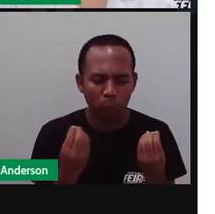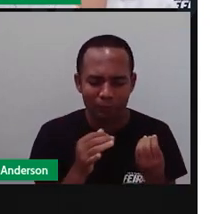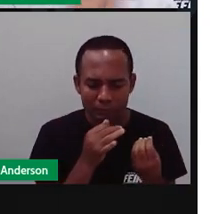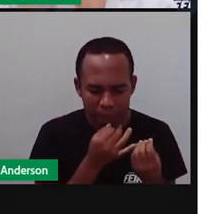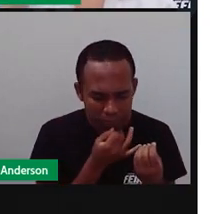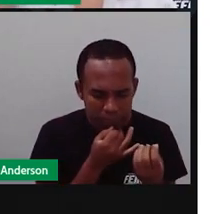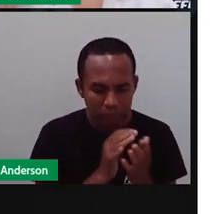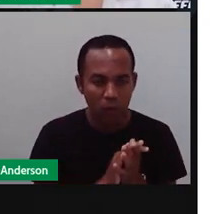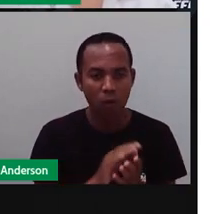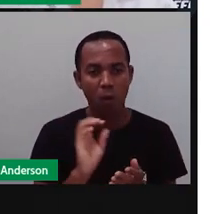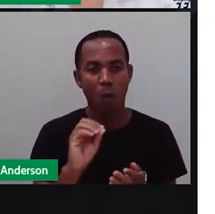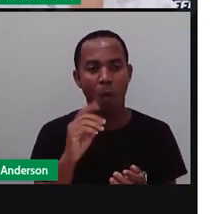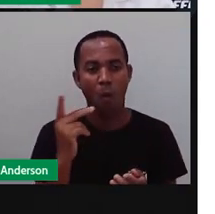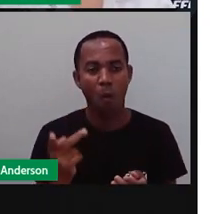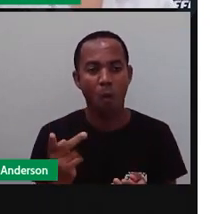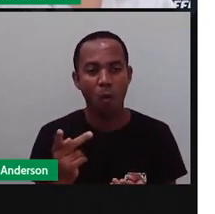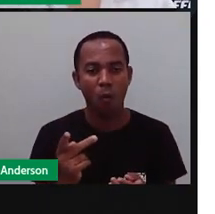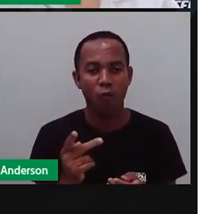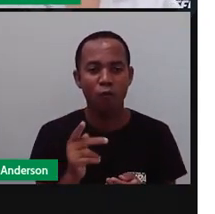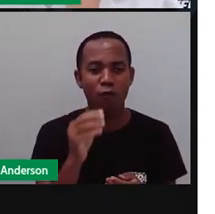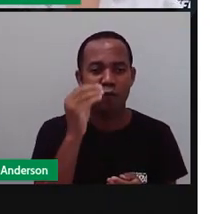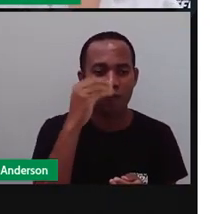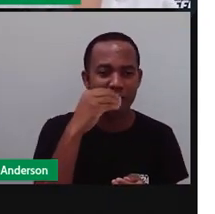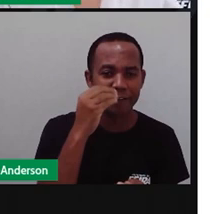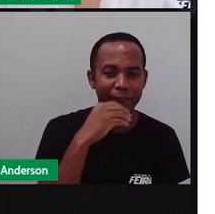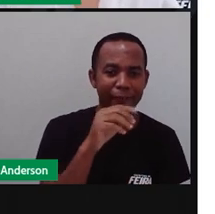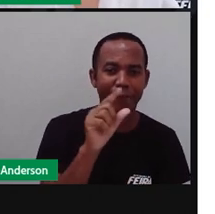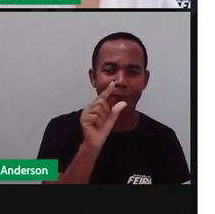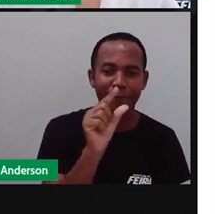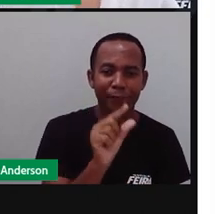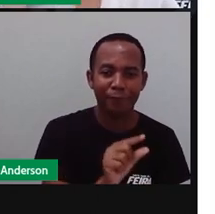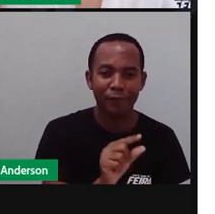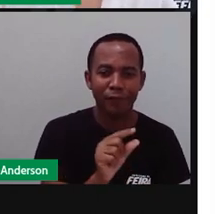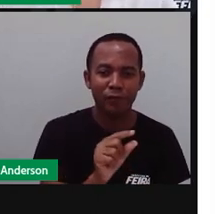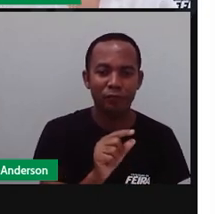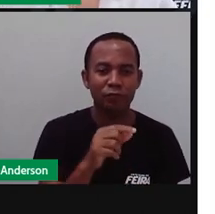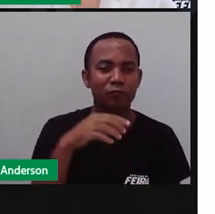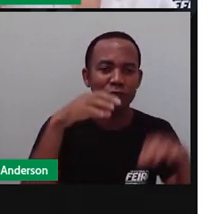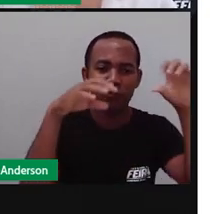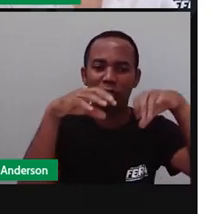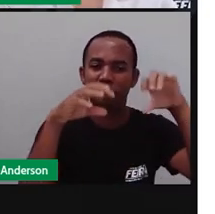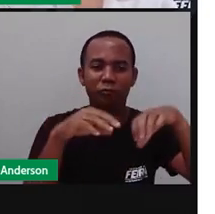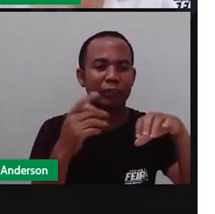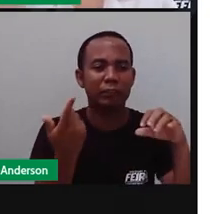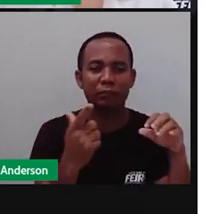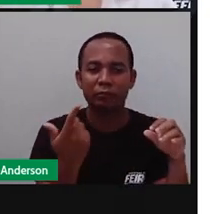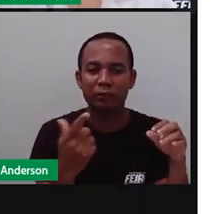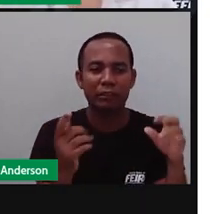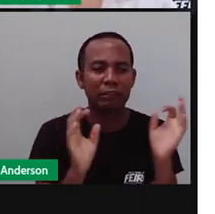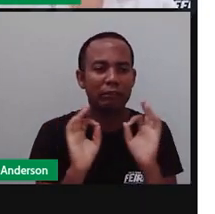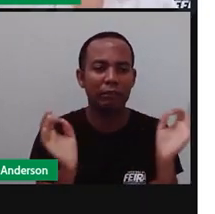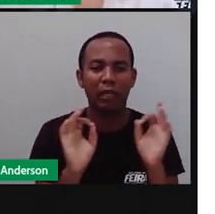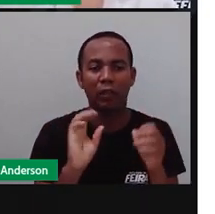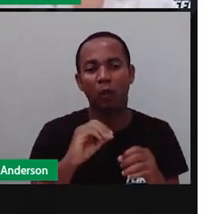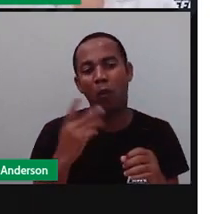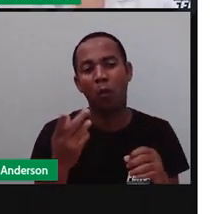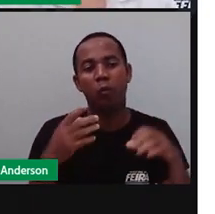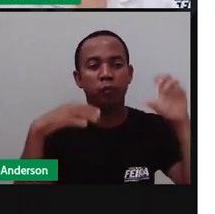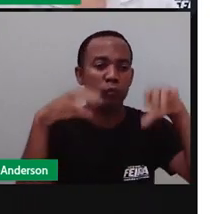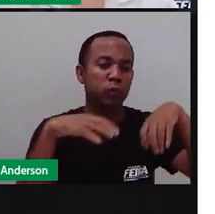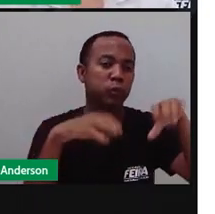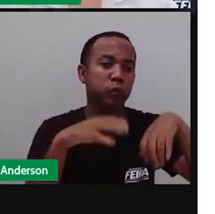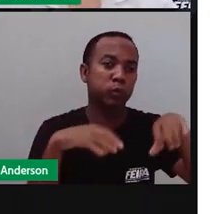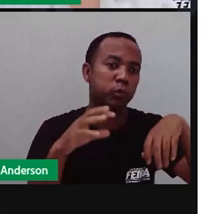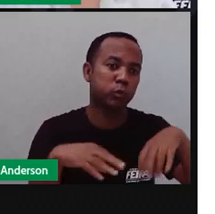a plantação é bem mirradinha, bem pobrezinha e não teve chuva o suficiente ou choveu demais e aí